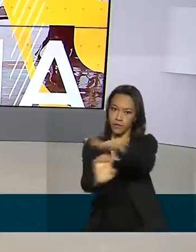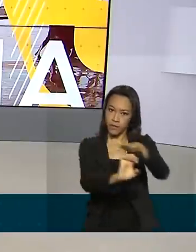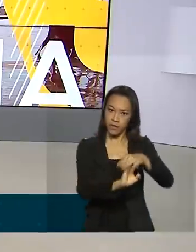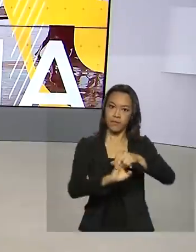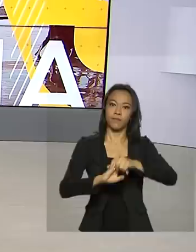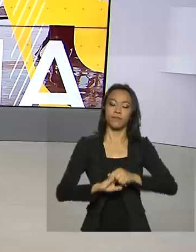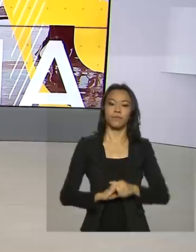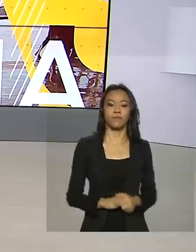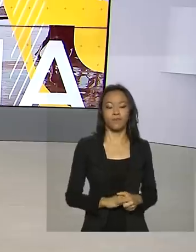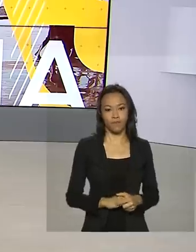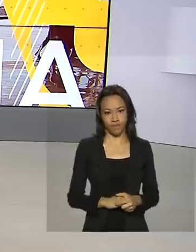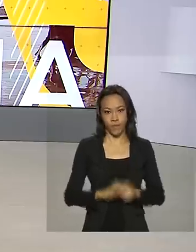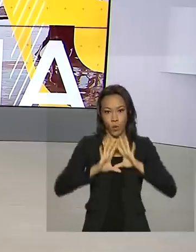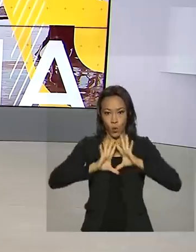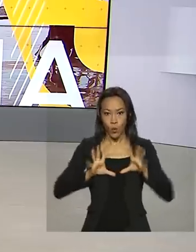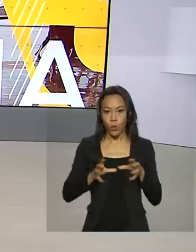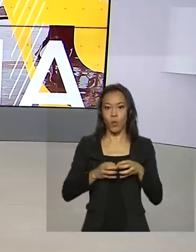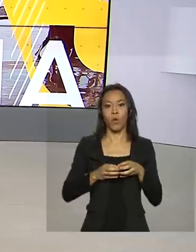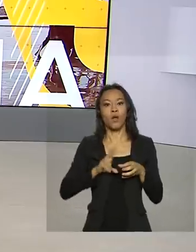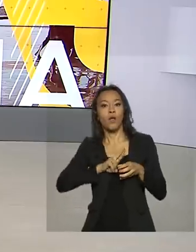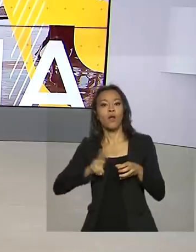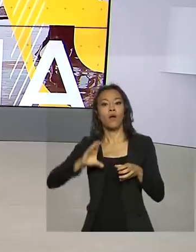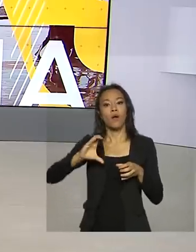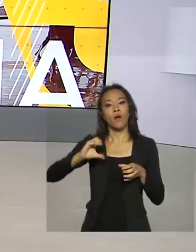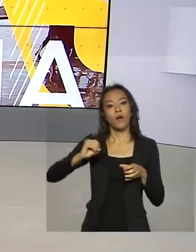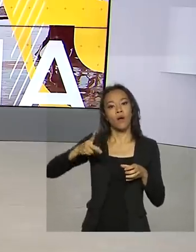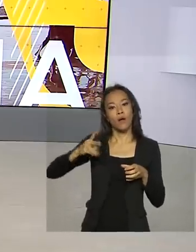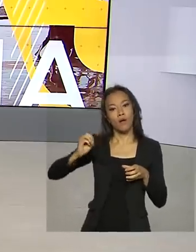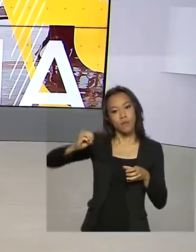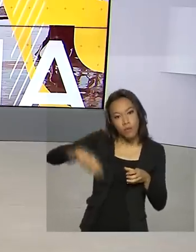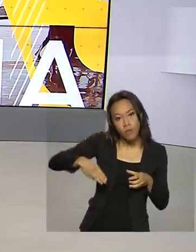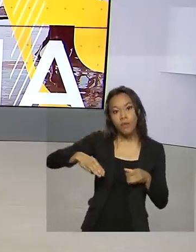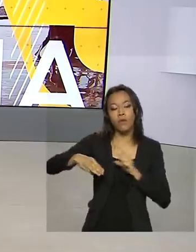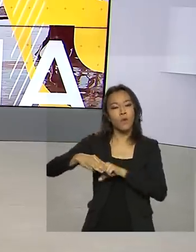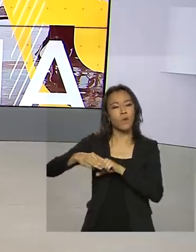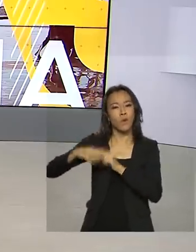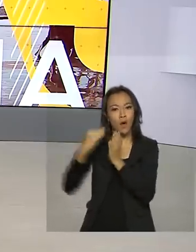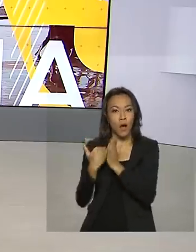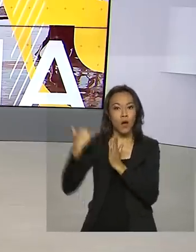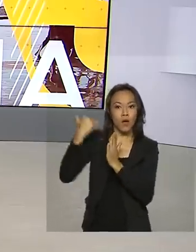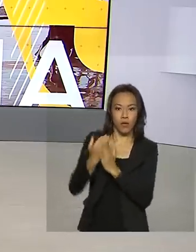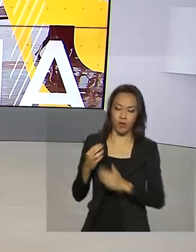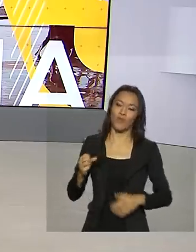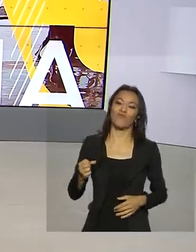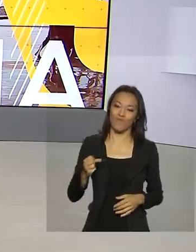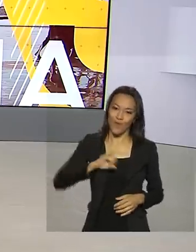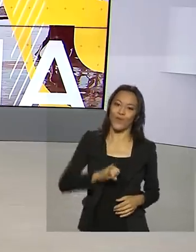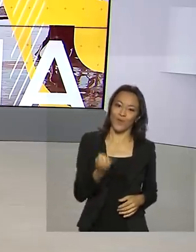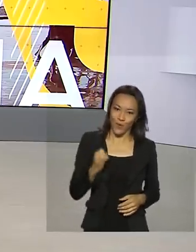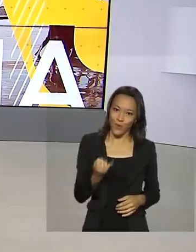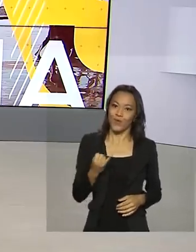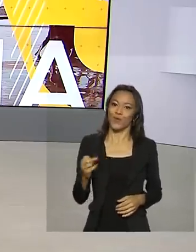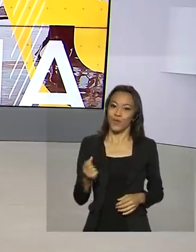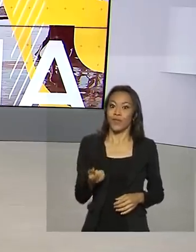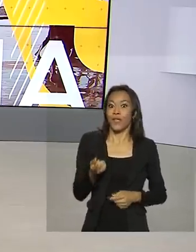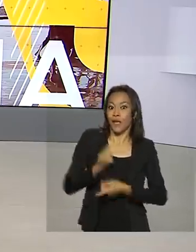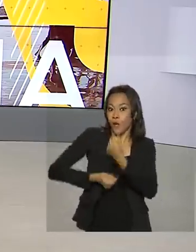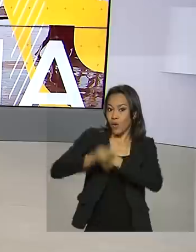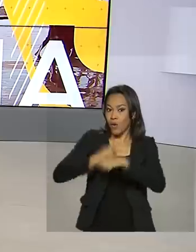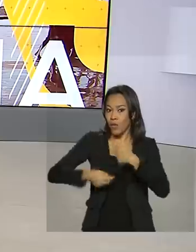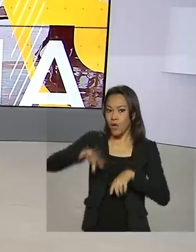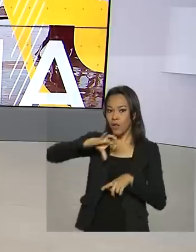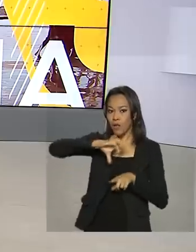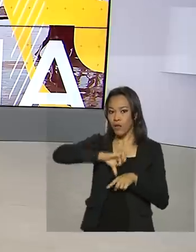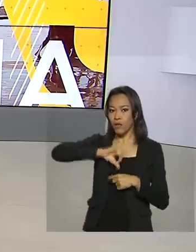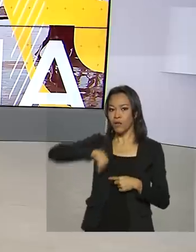O Comitê de Política Monetária, o COPOM do Banco Central, aumentou a taxa básica de juros da economia para 9,25